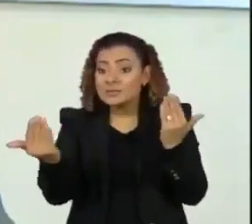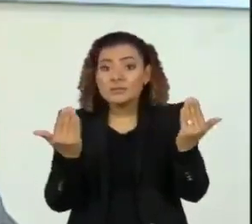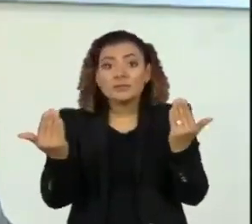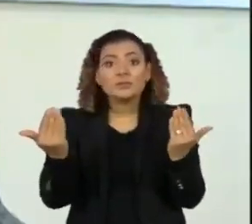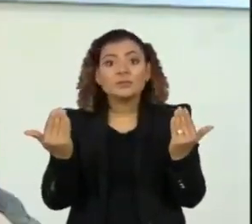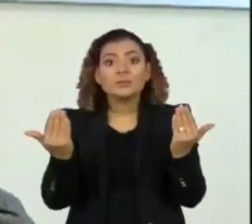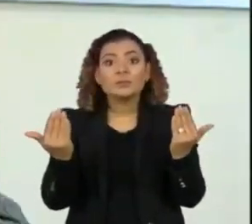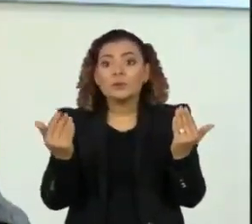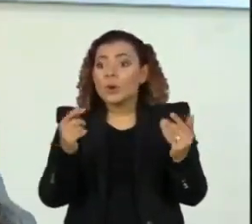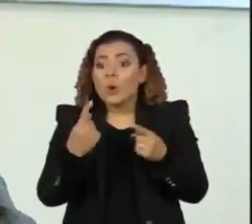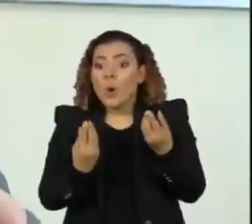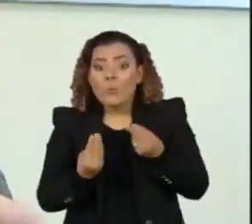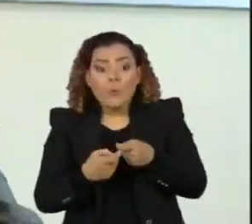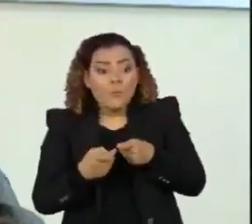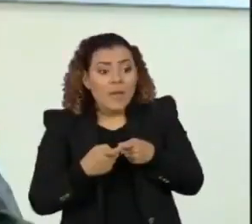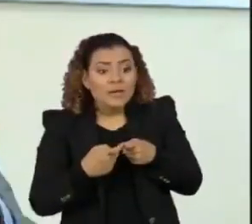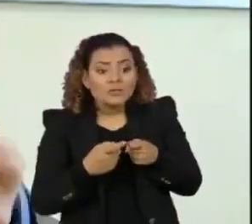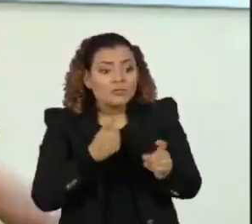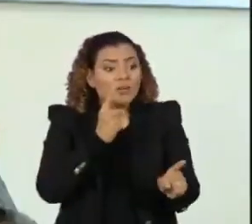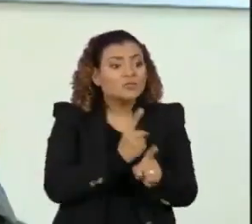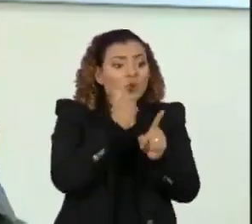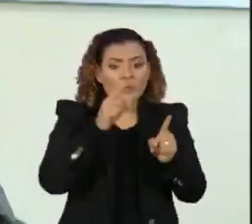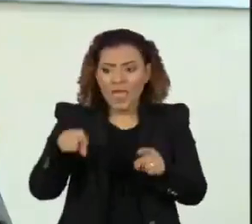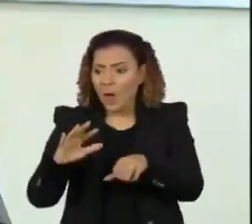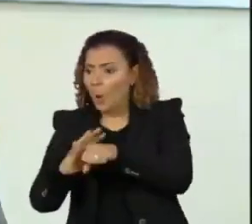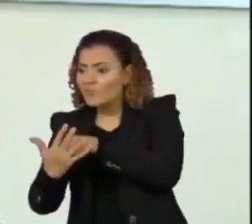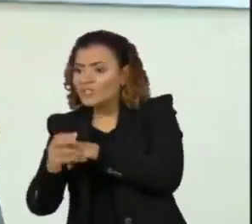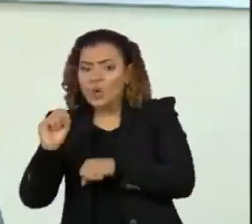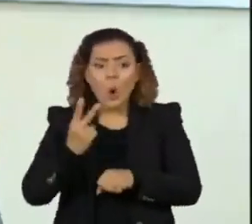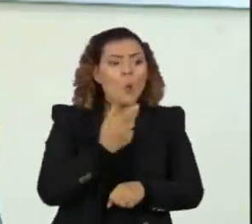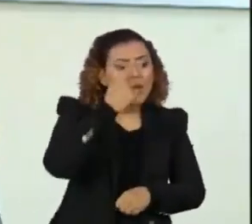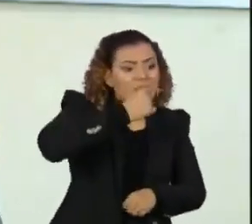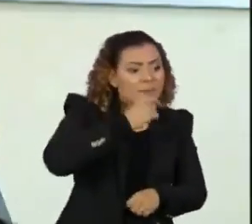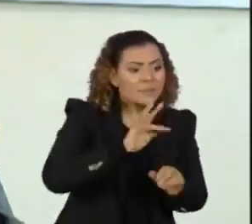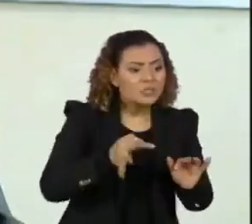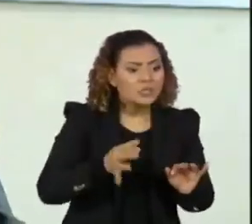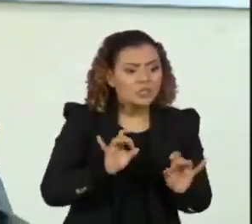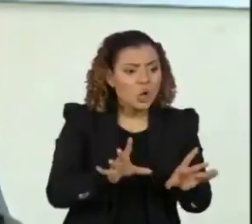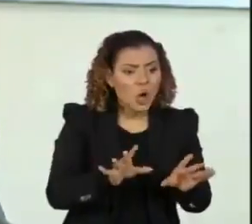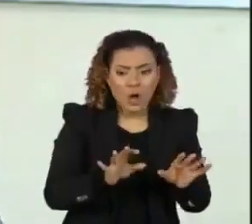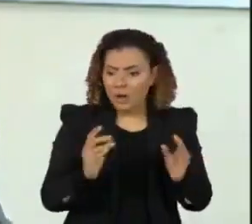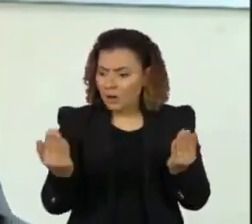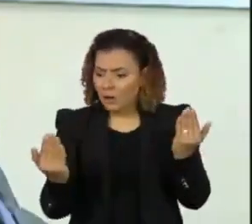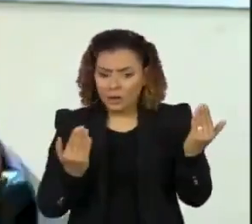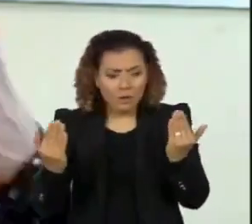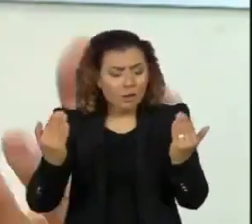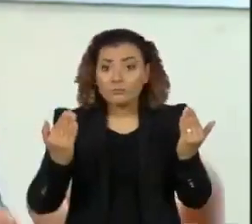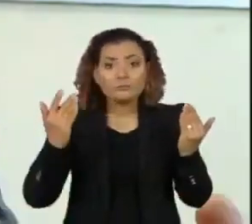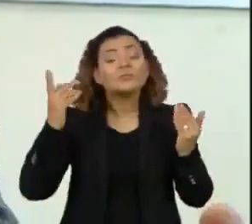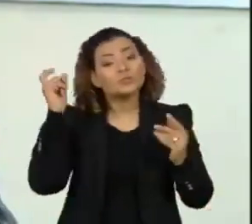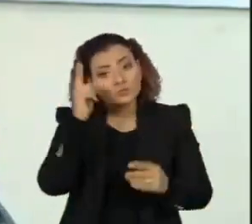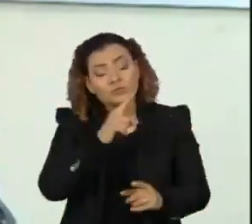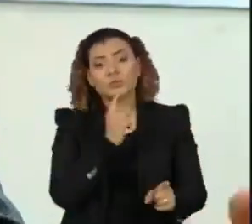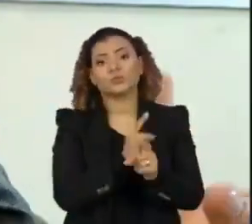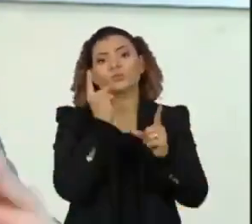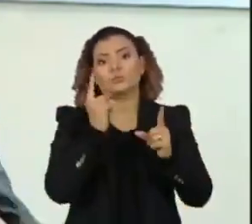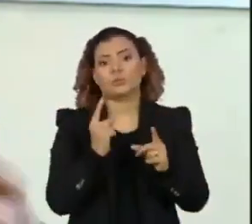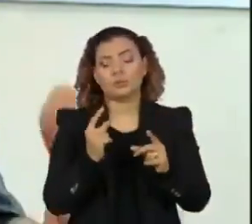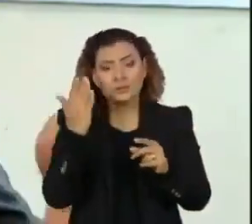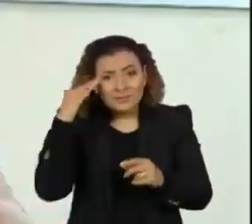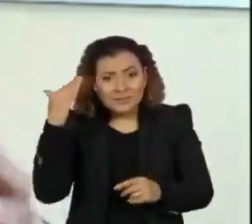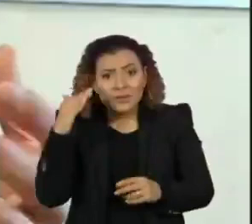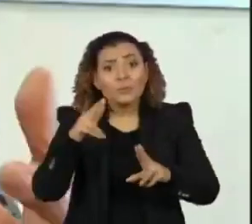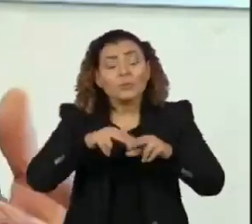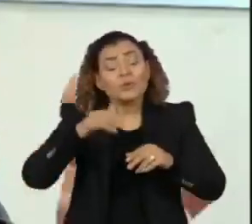difíceis para o médico que está no pronto-socorro, no posto de saúde, num primeiro momento, distinguir uma infecção da outra.